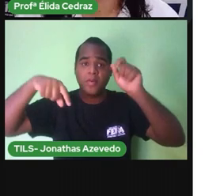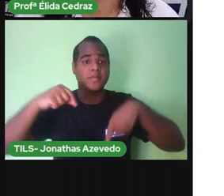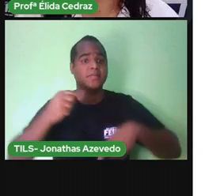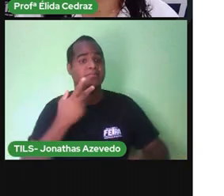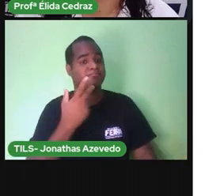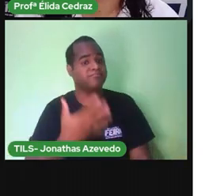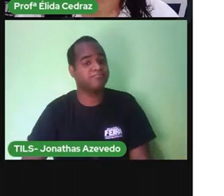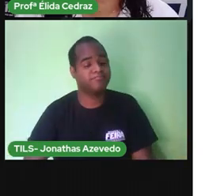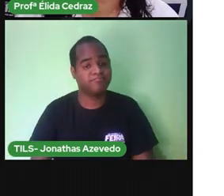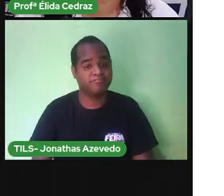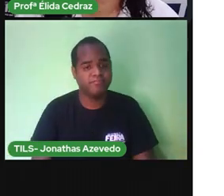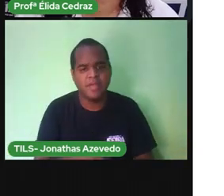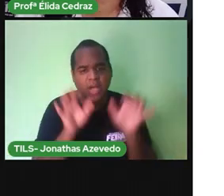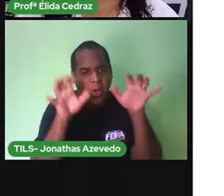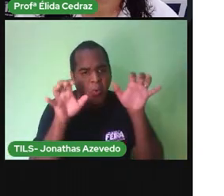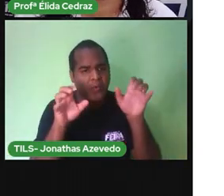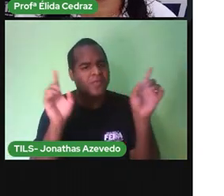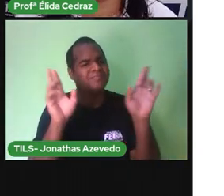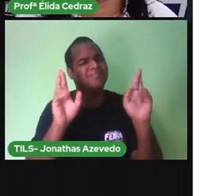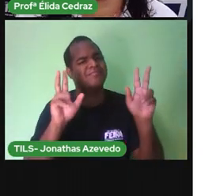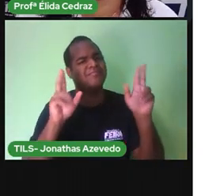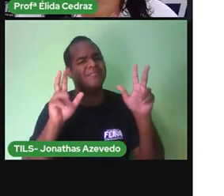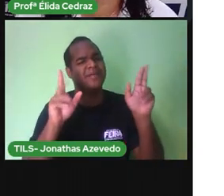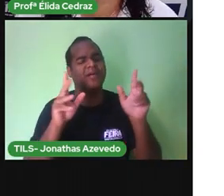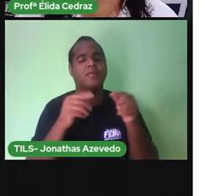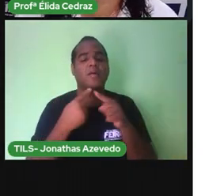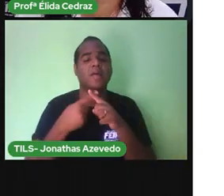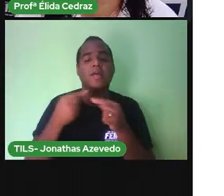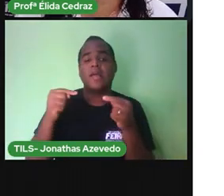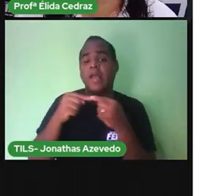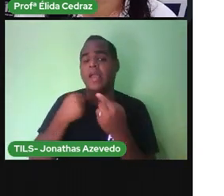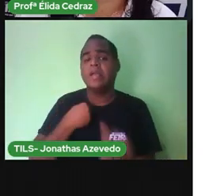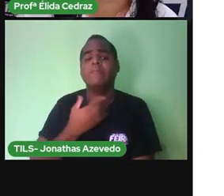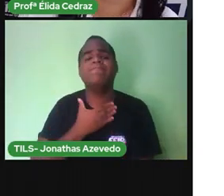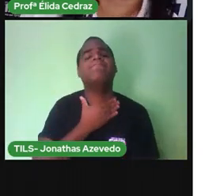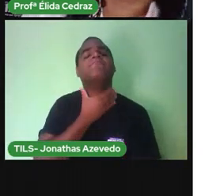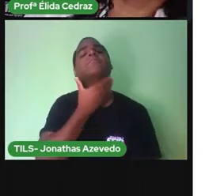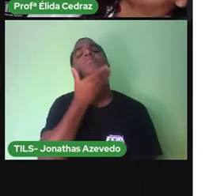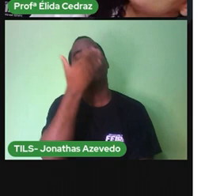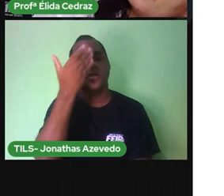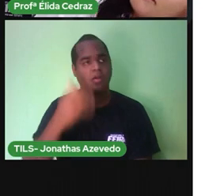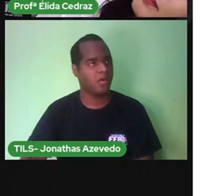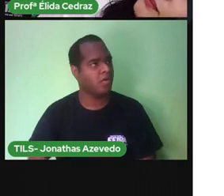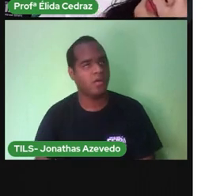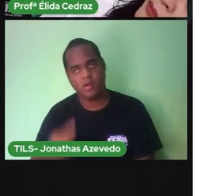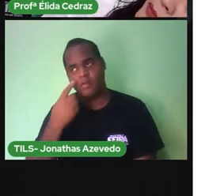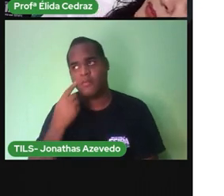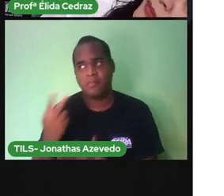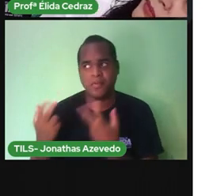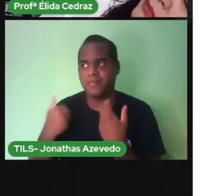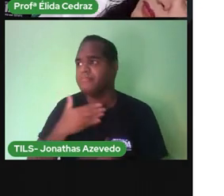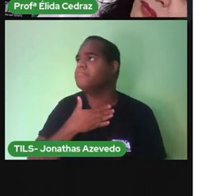Não é chuva, não, mede palmo. Sou eu, Benedita. Ele olhou para cima